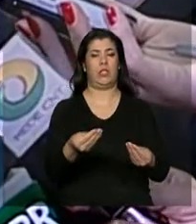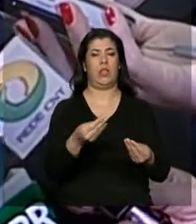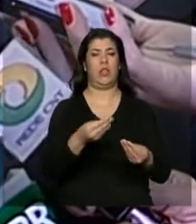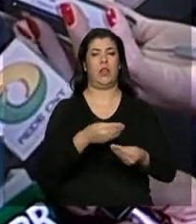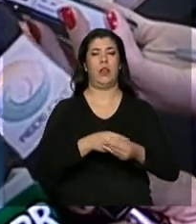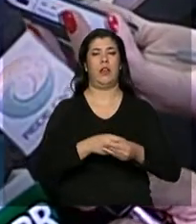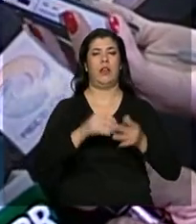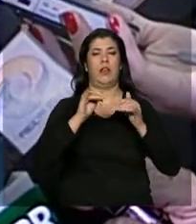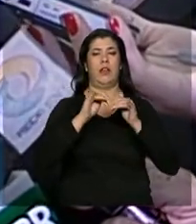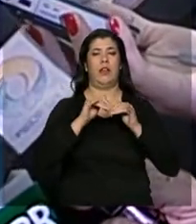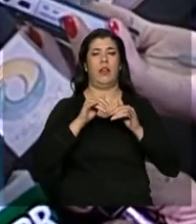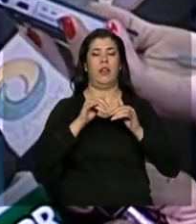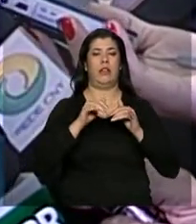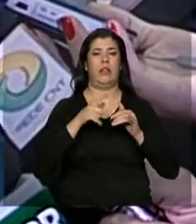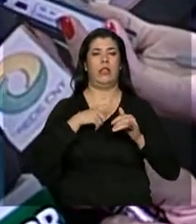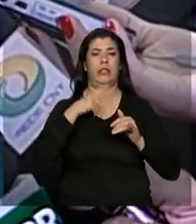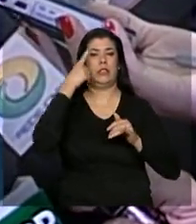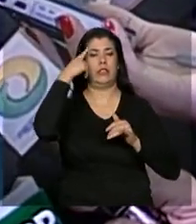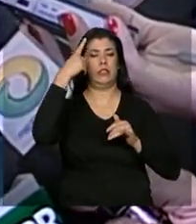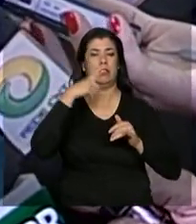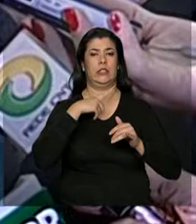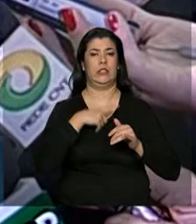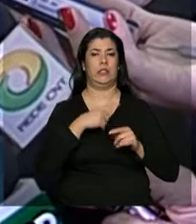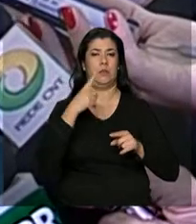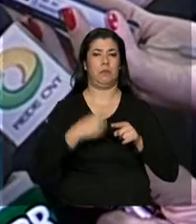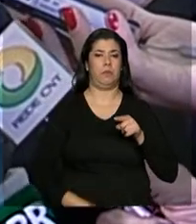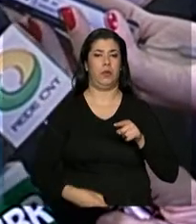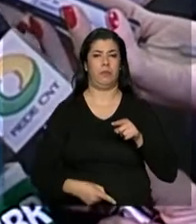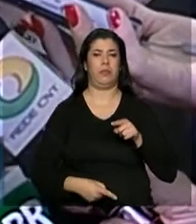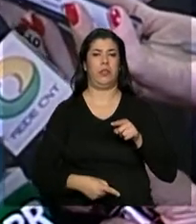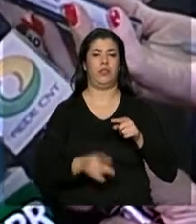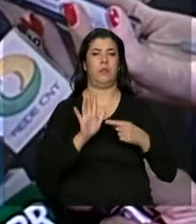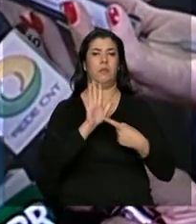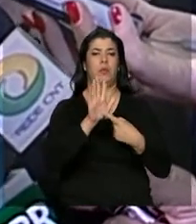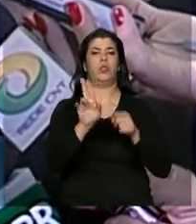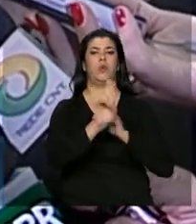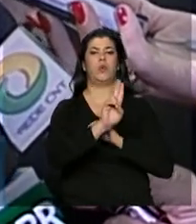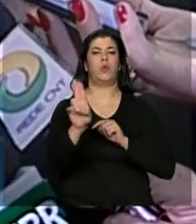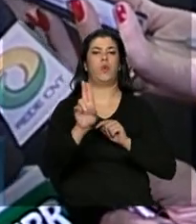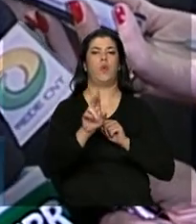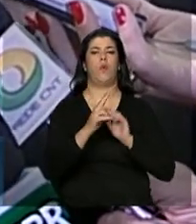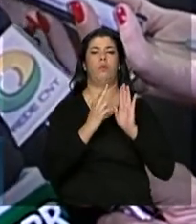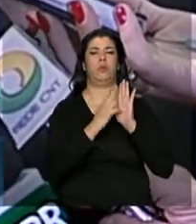publicação da lista negra. Nós já tomamos todas as medidas necessárias.